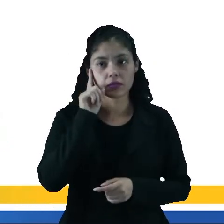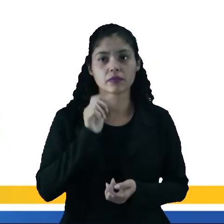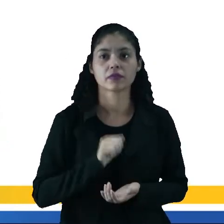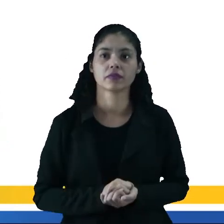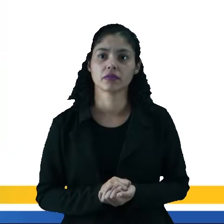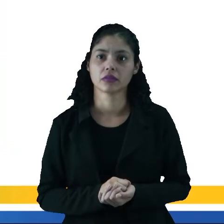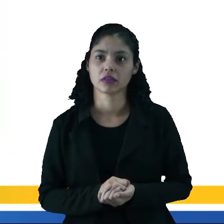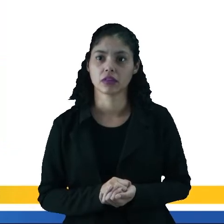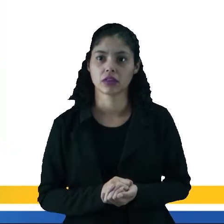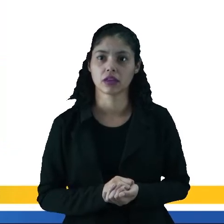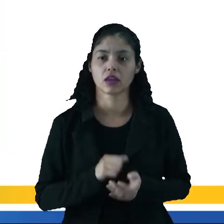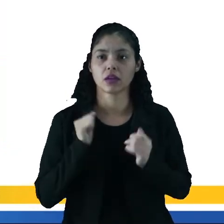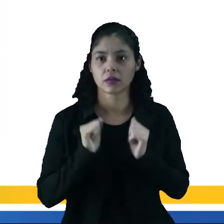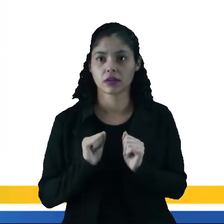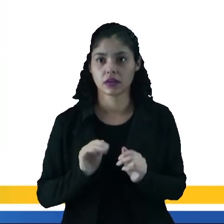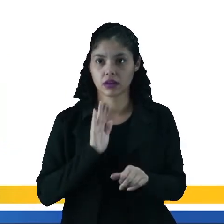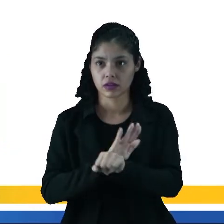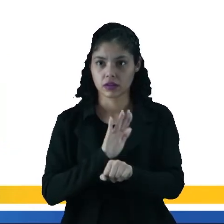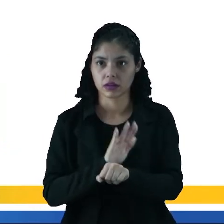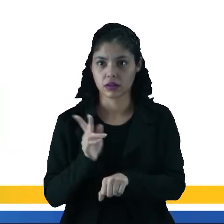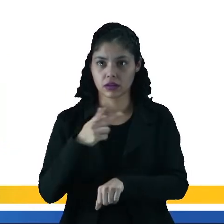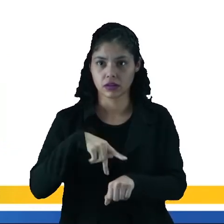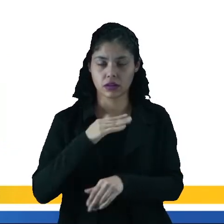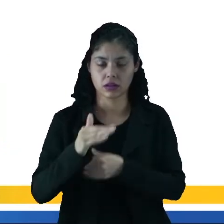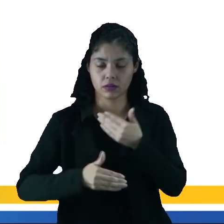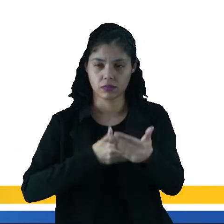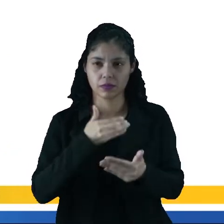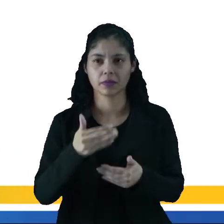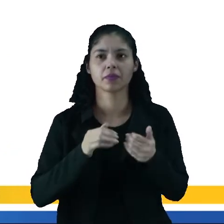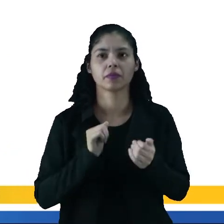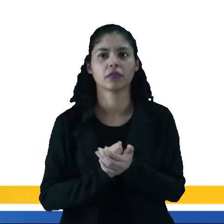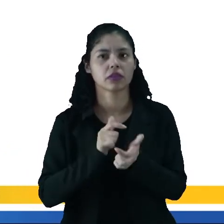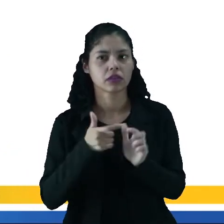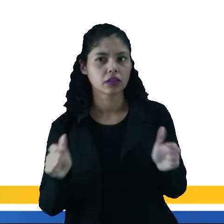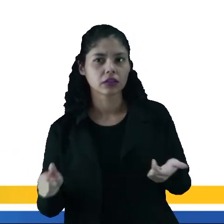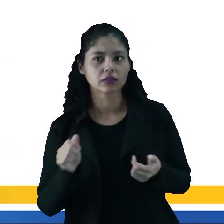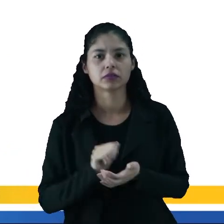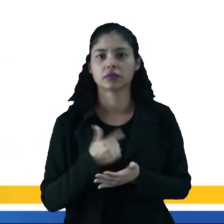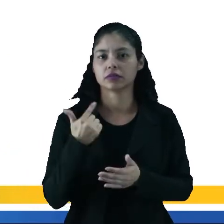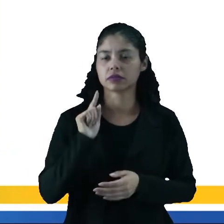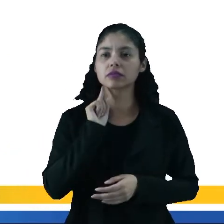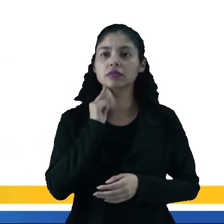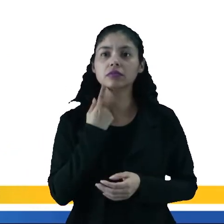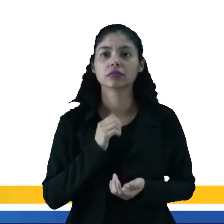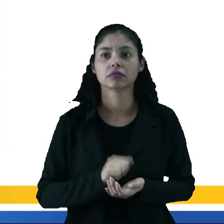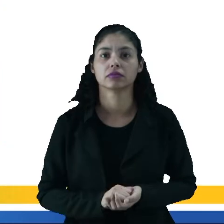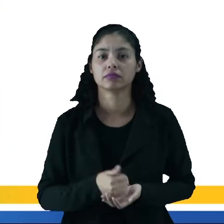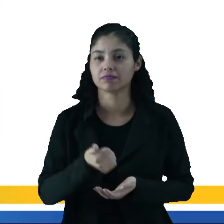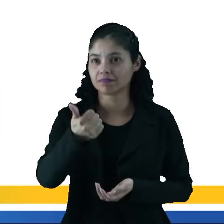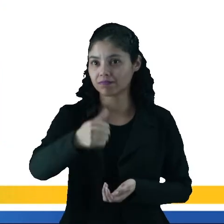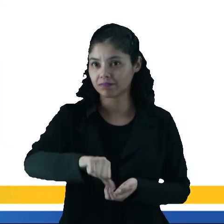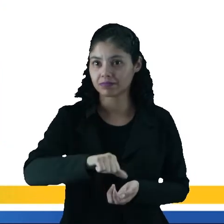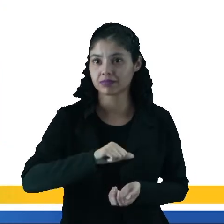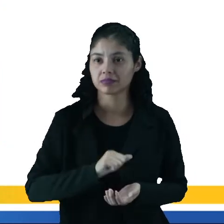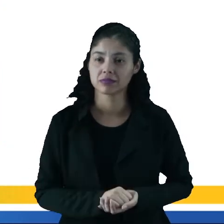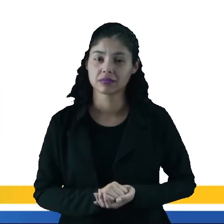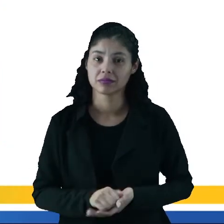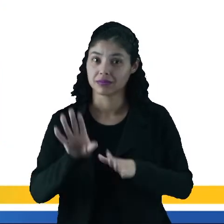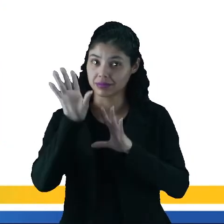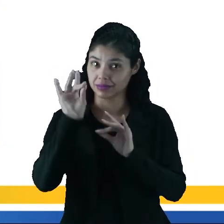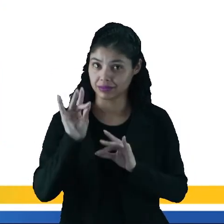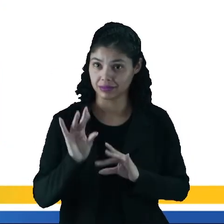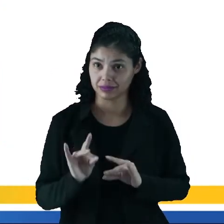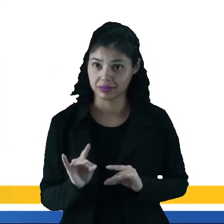vantagens citadas podem contribuir principalmente aos países desenvolvidos crescerem sem poluição. Desvantagens. Isso é o grande